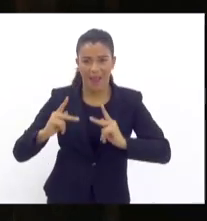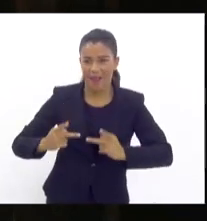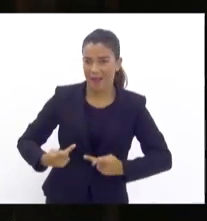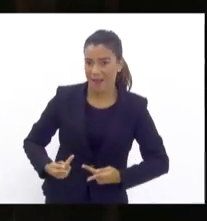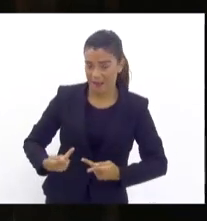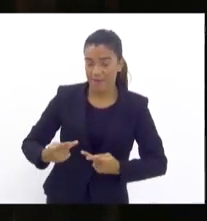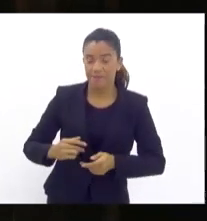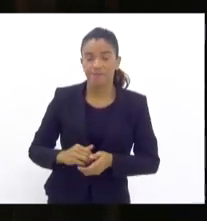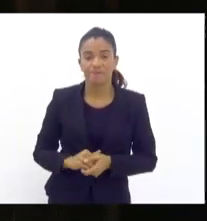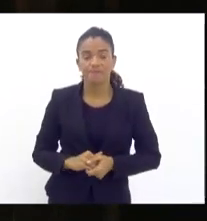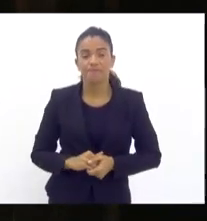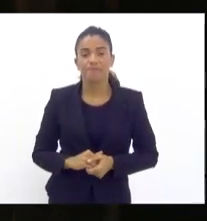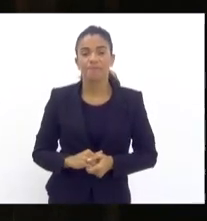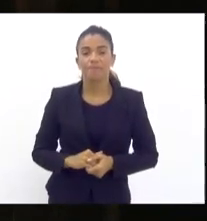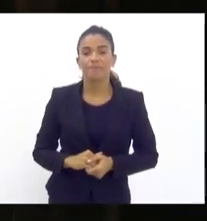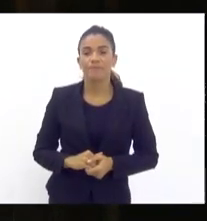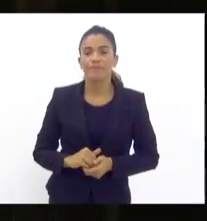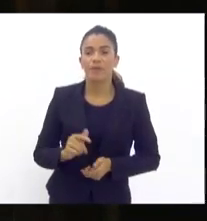temos